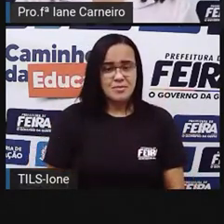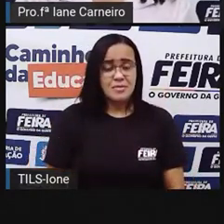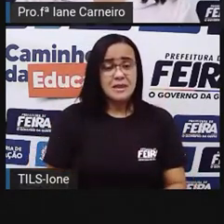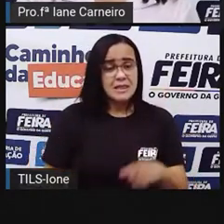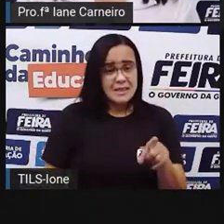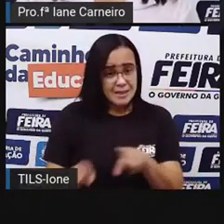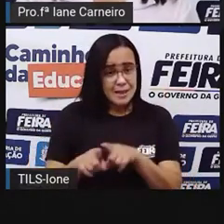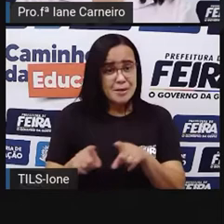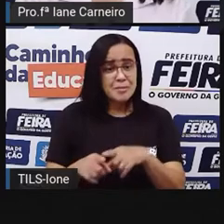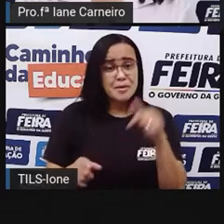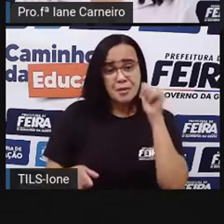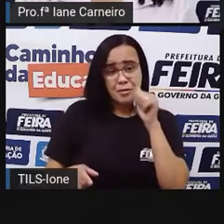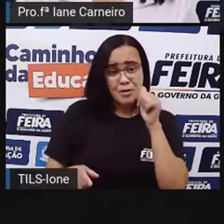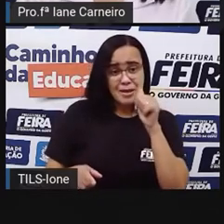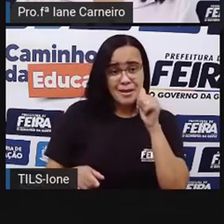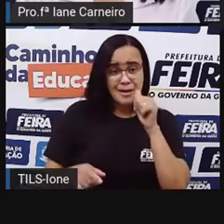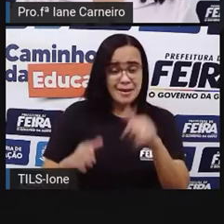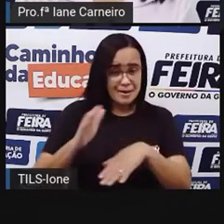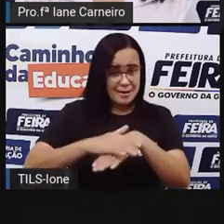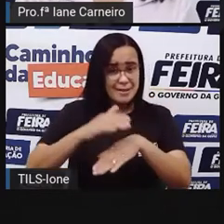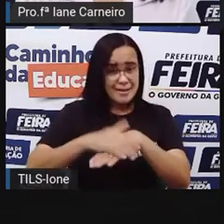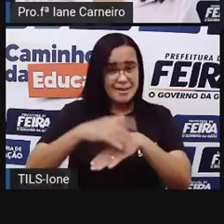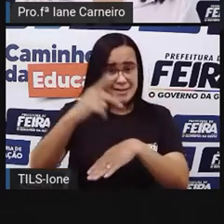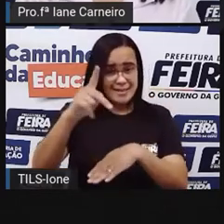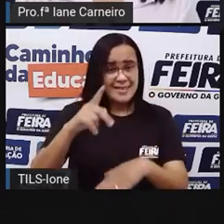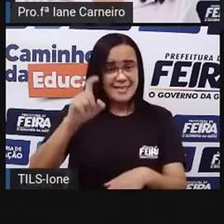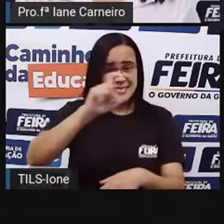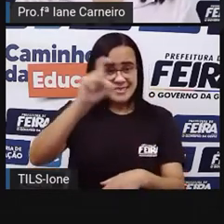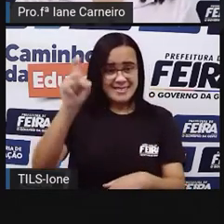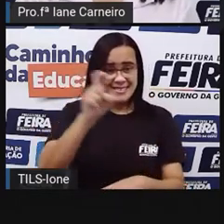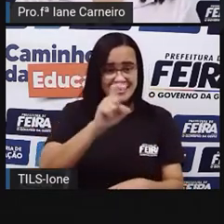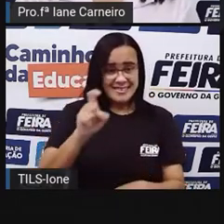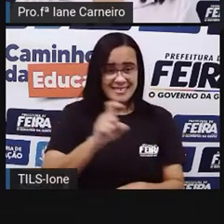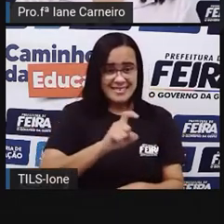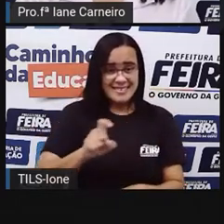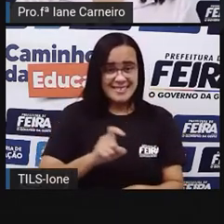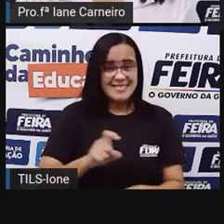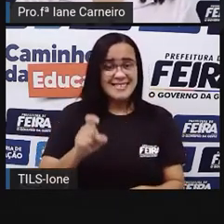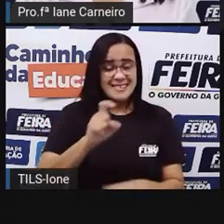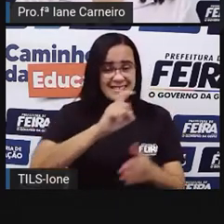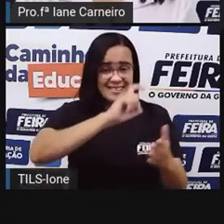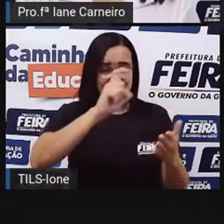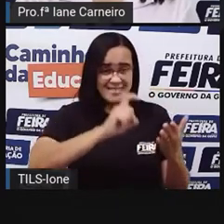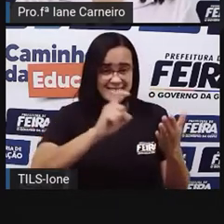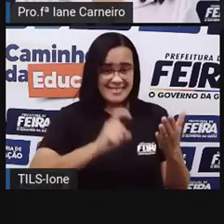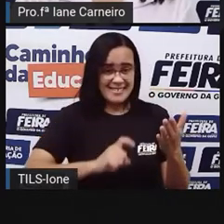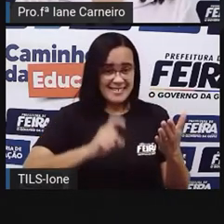moça também fazendo, ó, uma menina fazendo, outra aqui fazendo, ó, amam os animais.